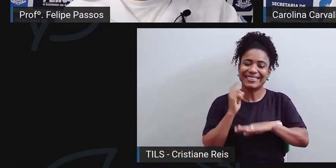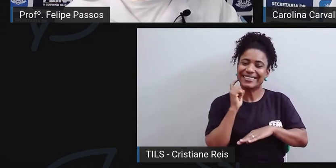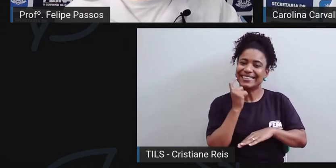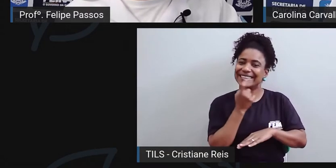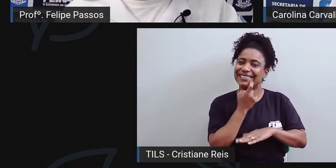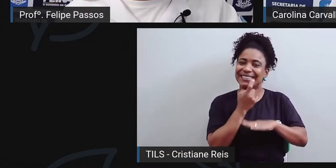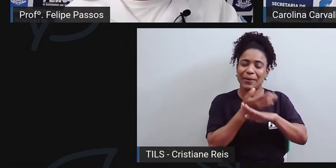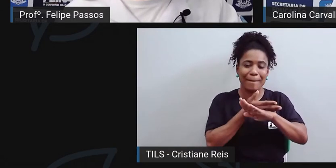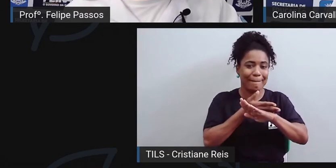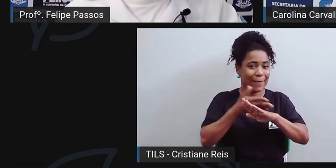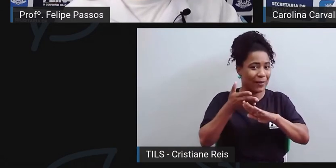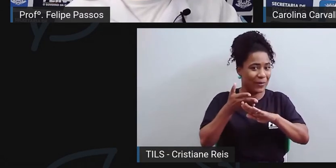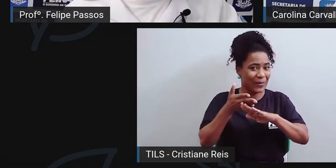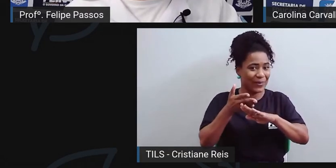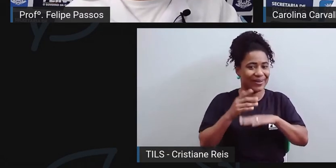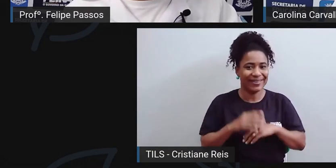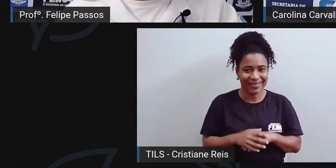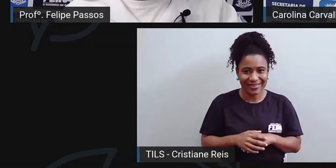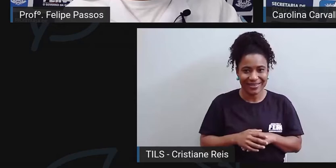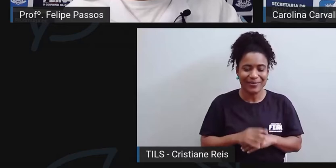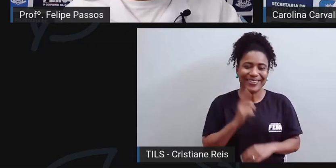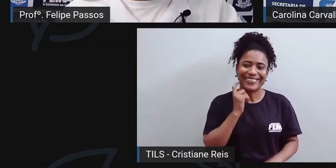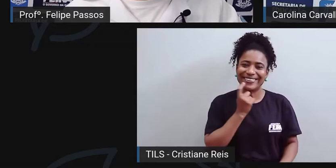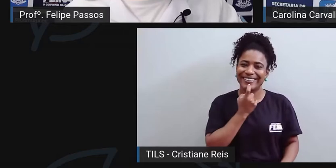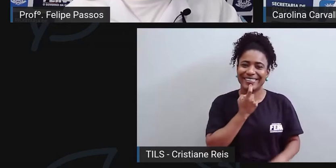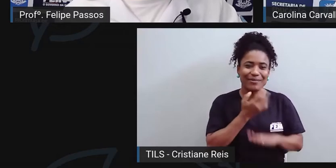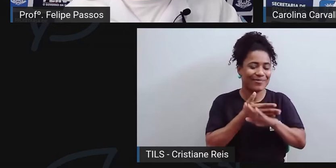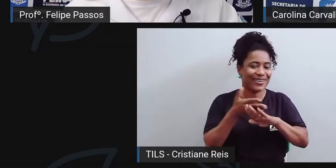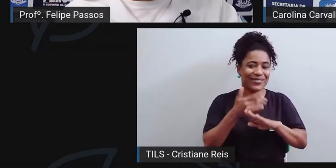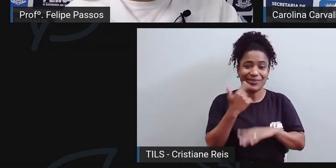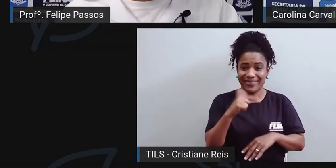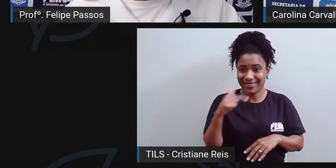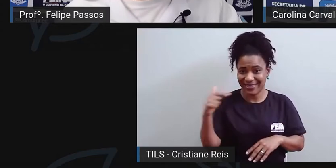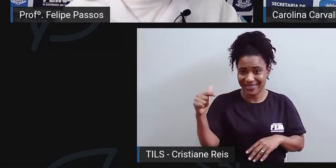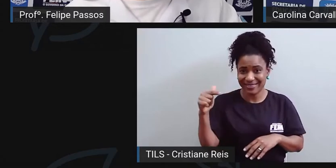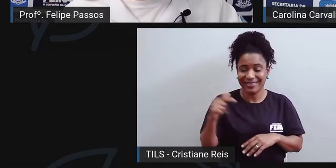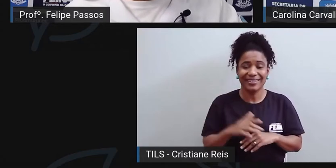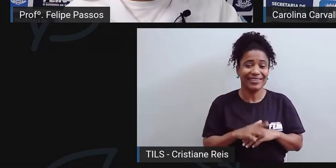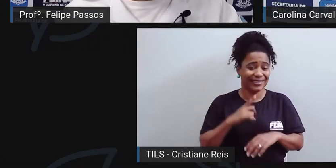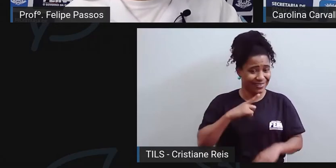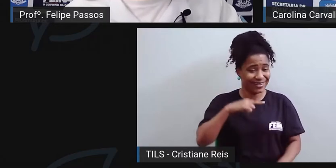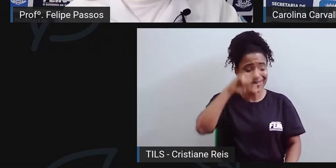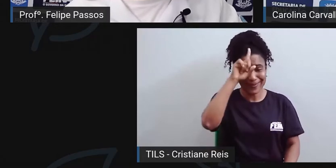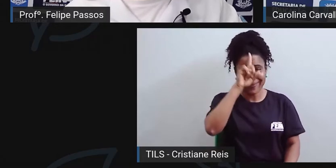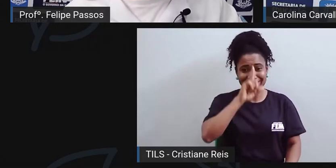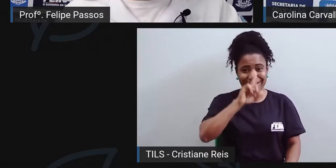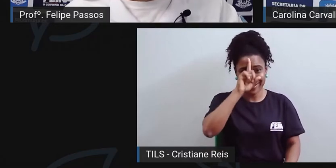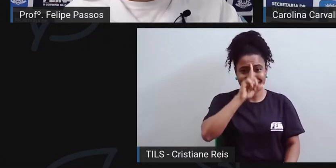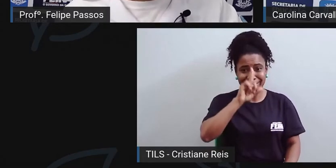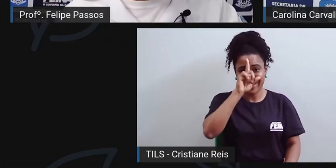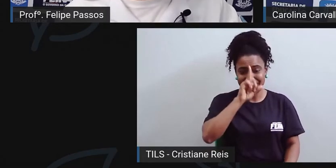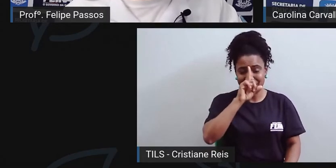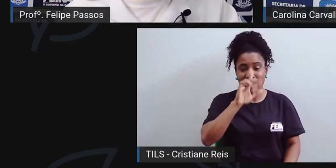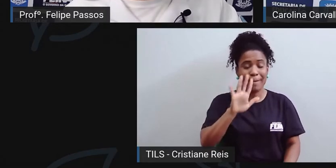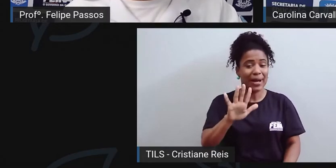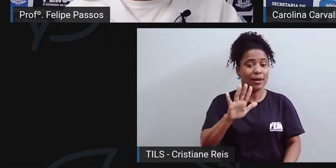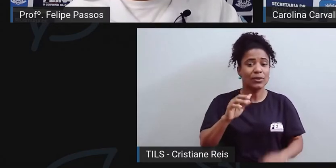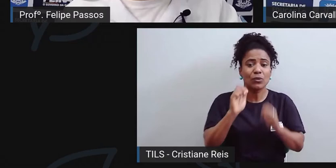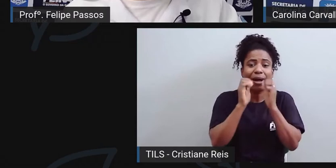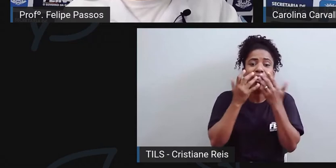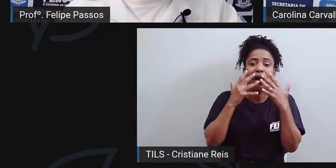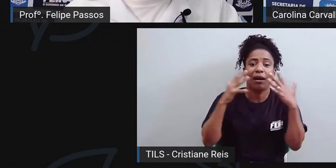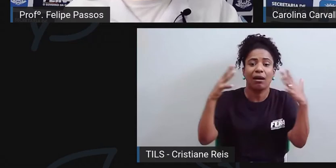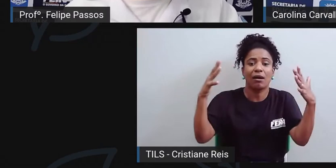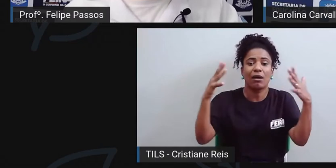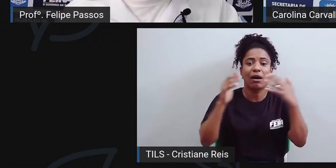branco. Porque os nossos dentes não são brancos, os nossos dentes são amarelados. Então, o é que um clareamento faz? Ele vai